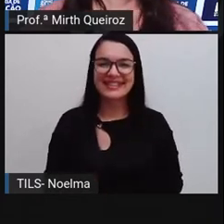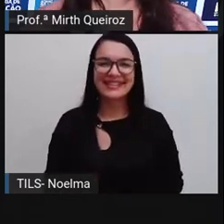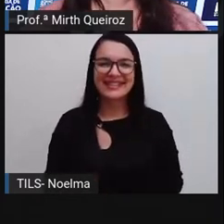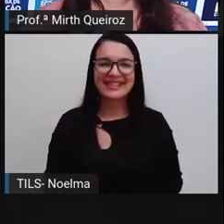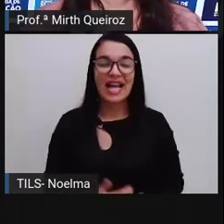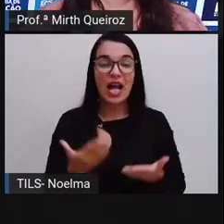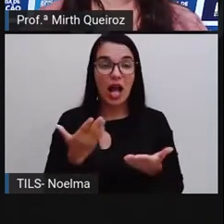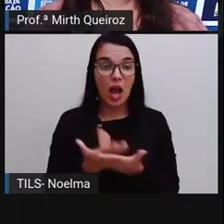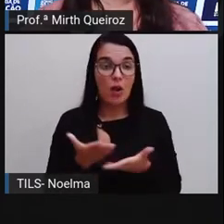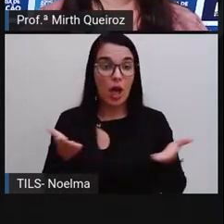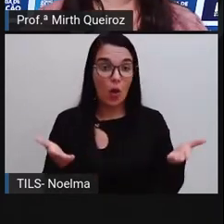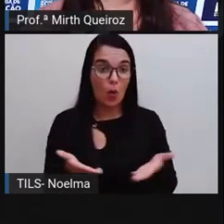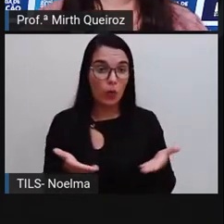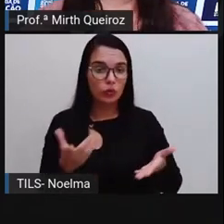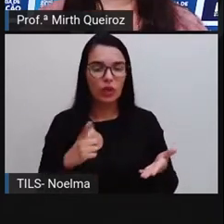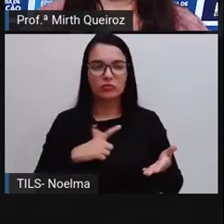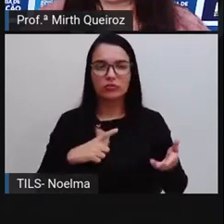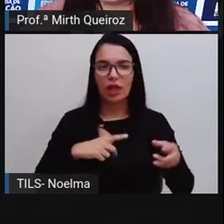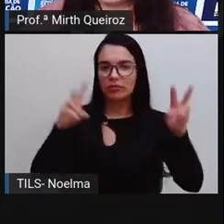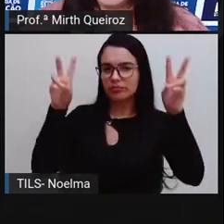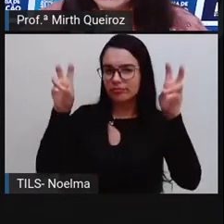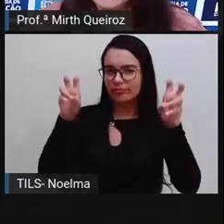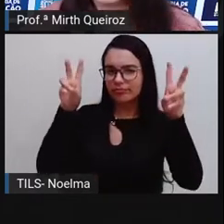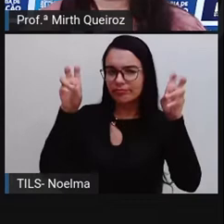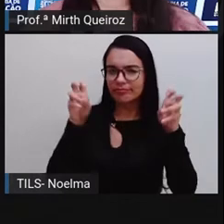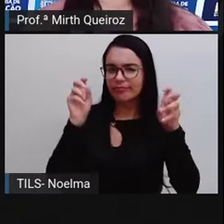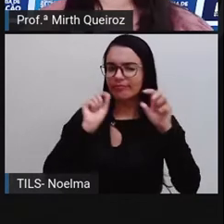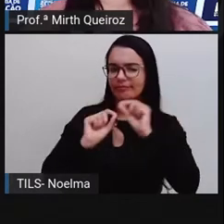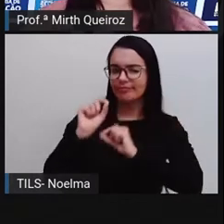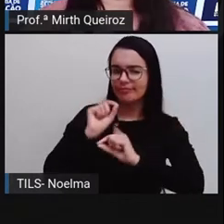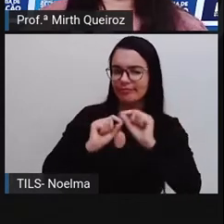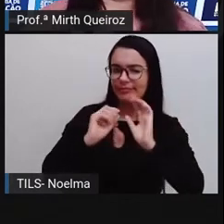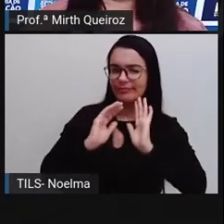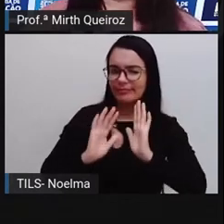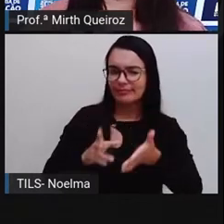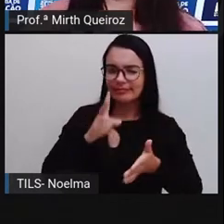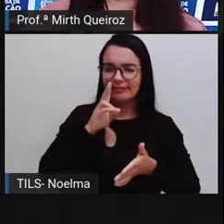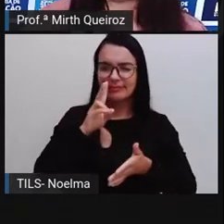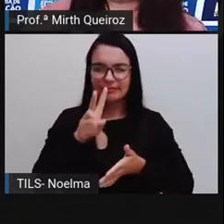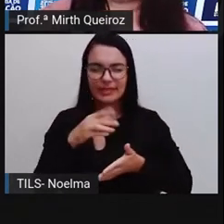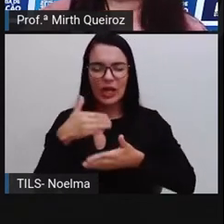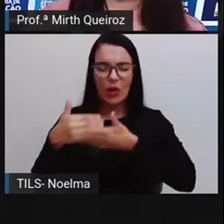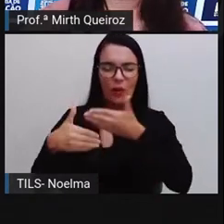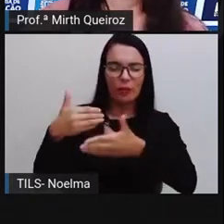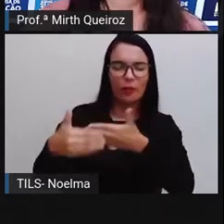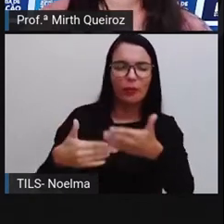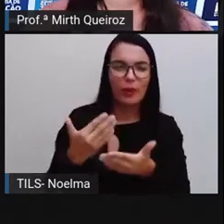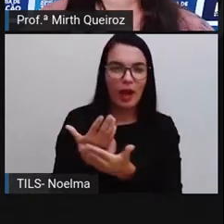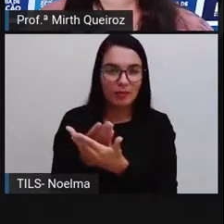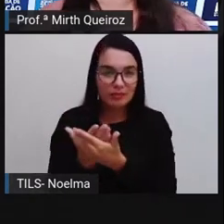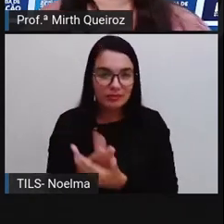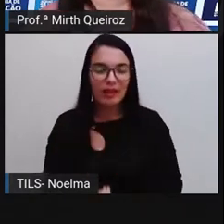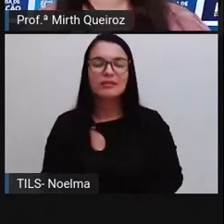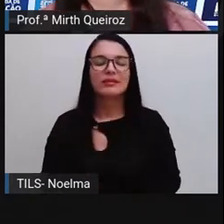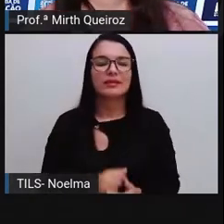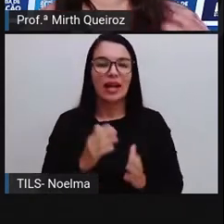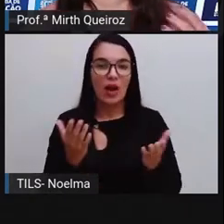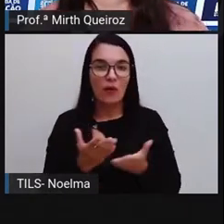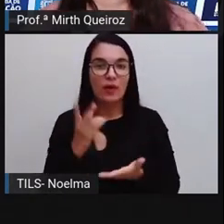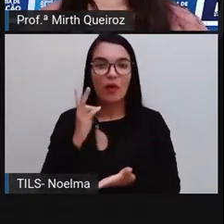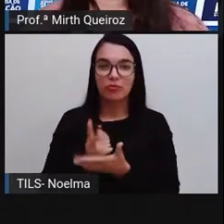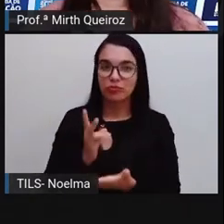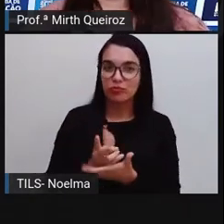Na aula de hoje, nós iremos falar sobre um assunto que a gente já vem vendo aí em outras aulas, né? A gente vai